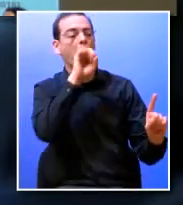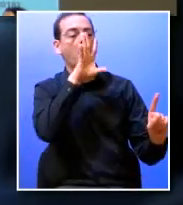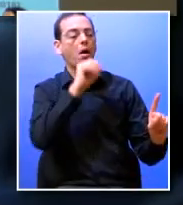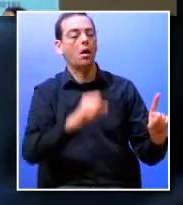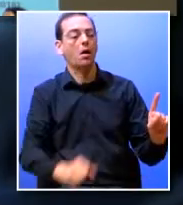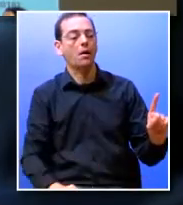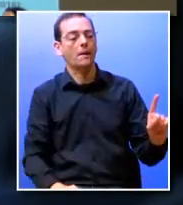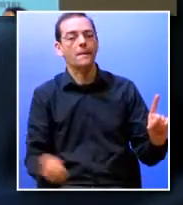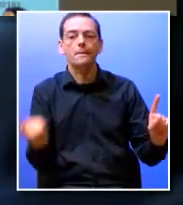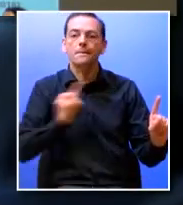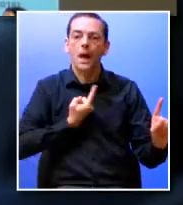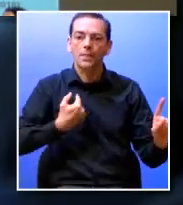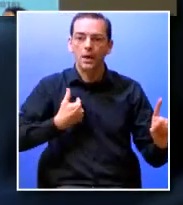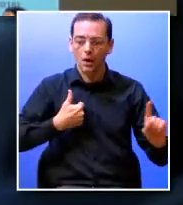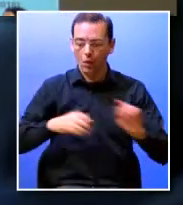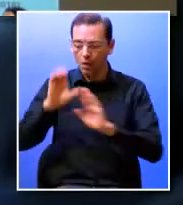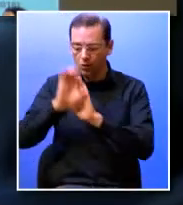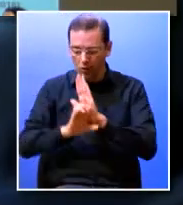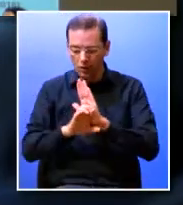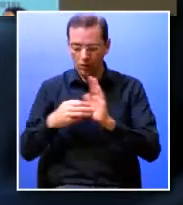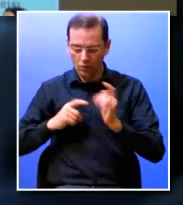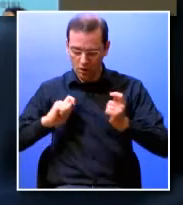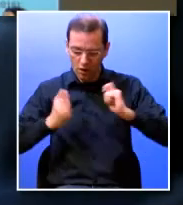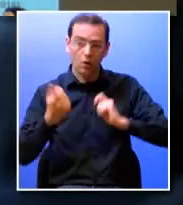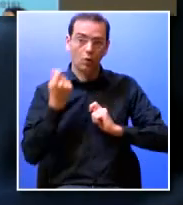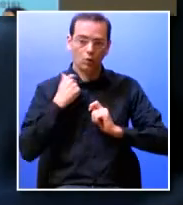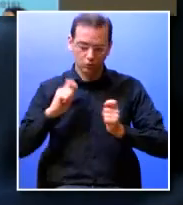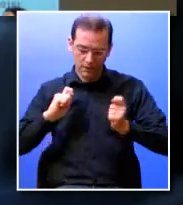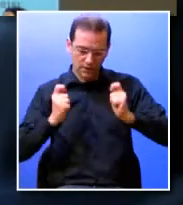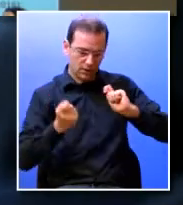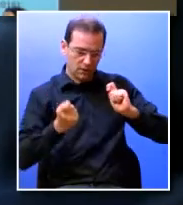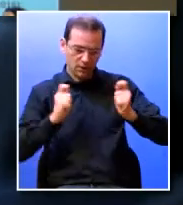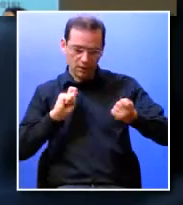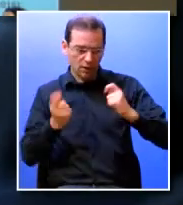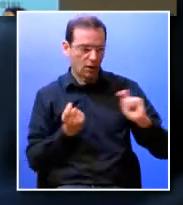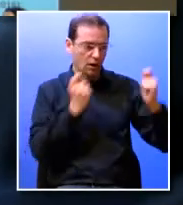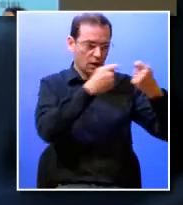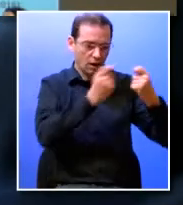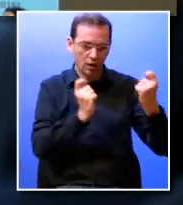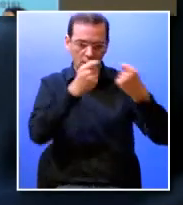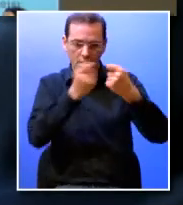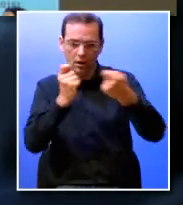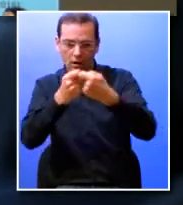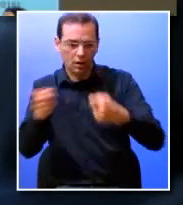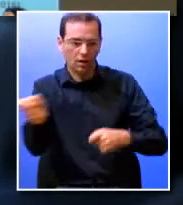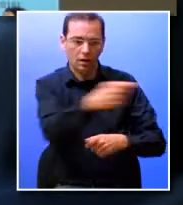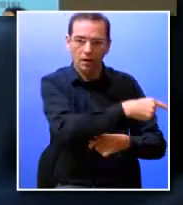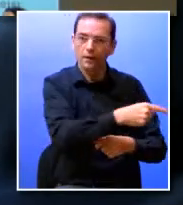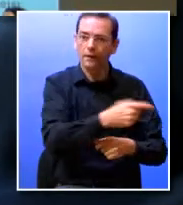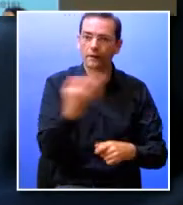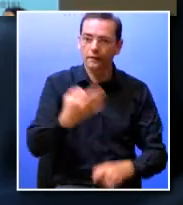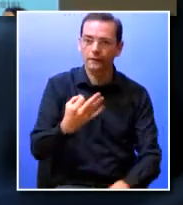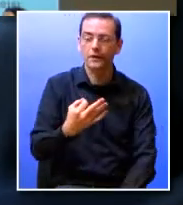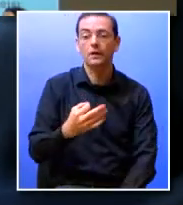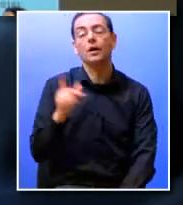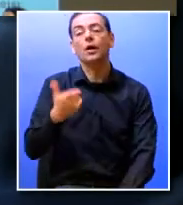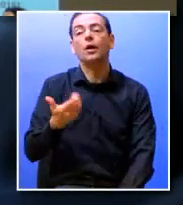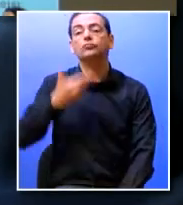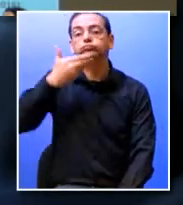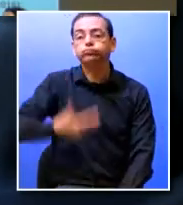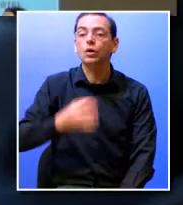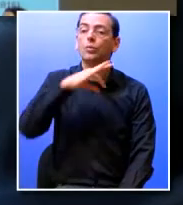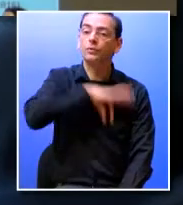organizar os nossos currículos os nossos cursos as nossas competências profissionais mas também as nossas competências